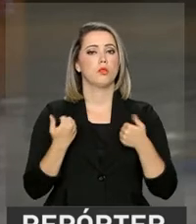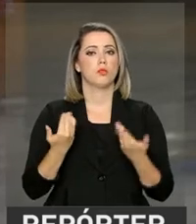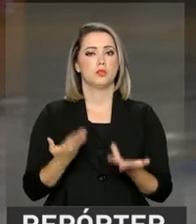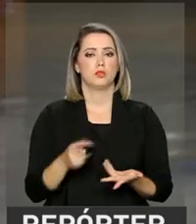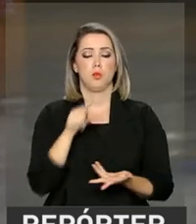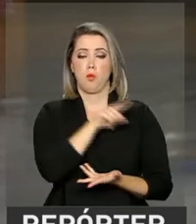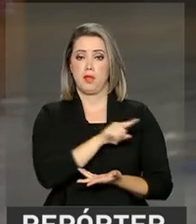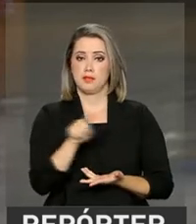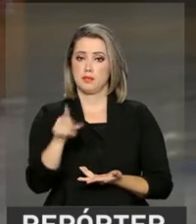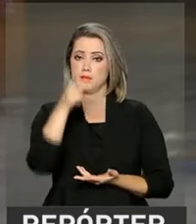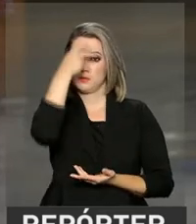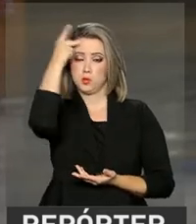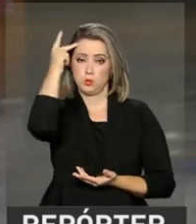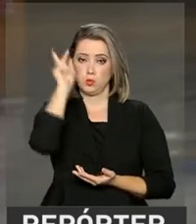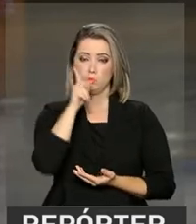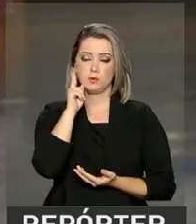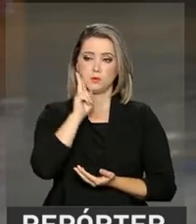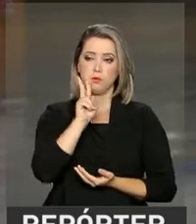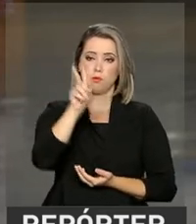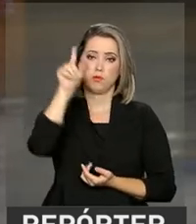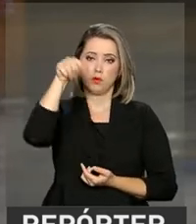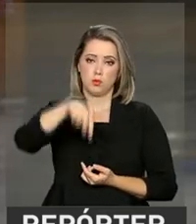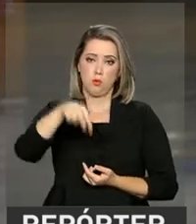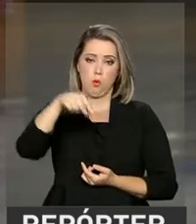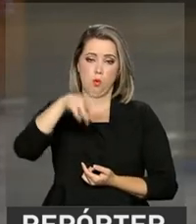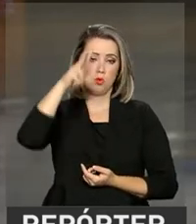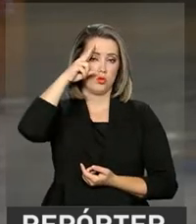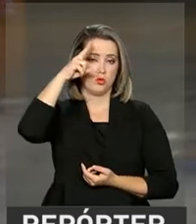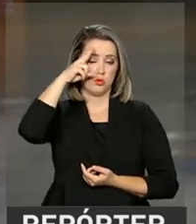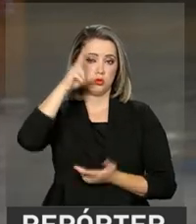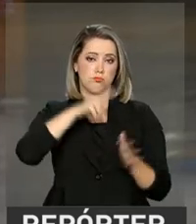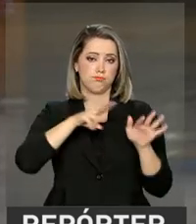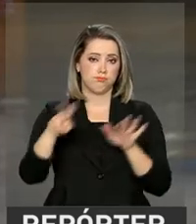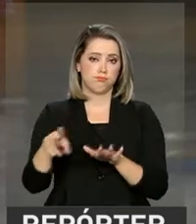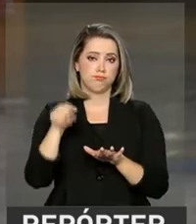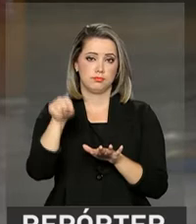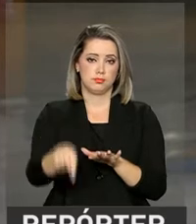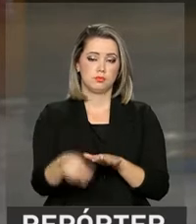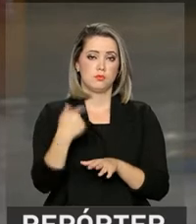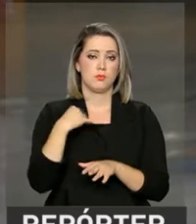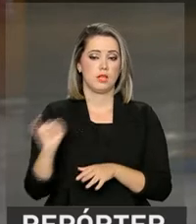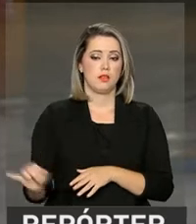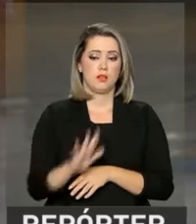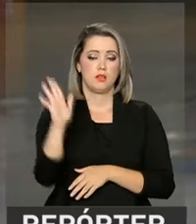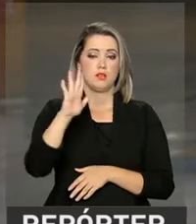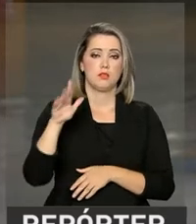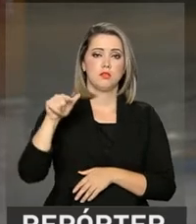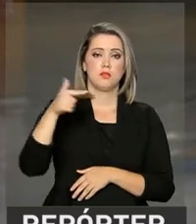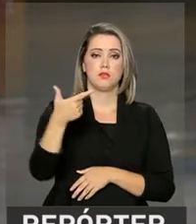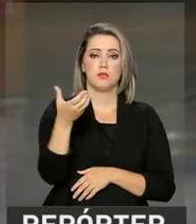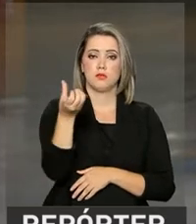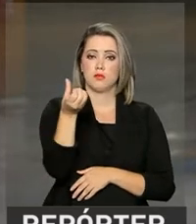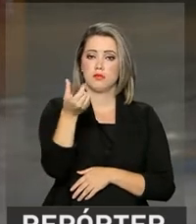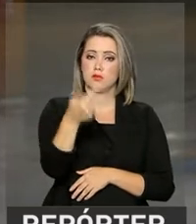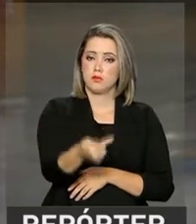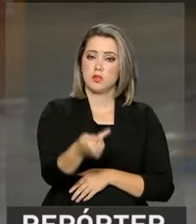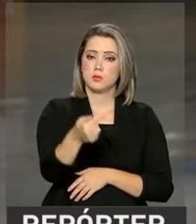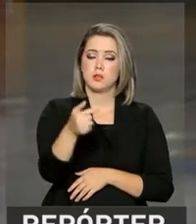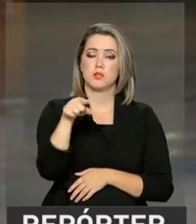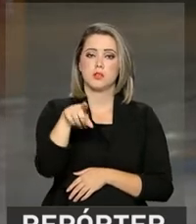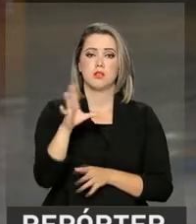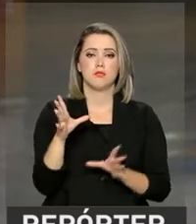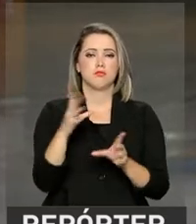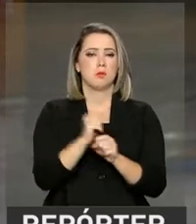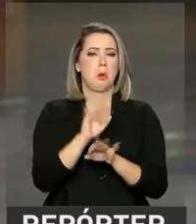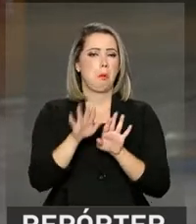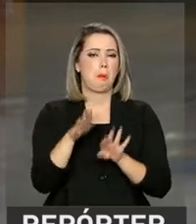estes analistas previram na edição desta segunda-feira do Boletim Focus que a inflação em 2017 vai fechar